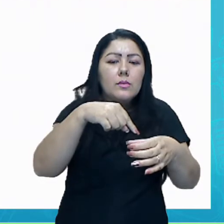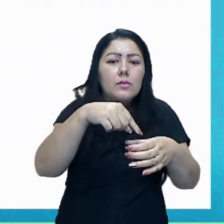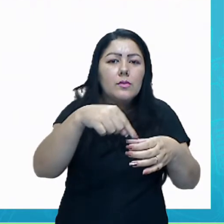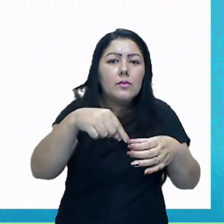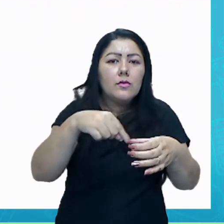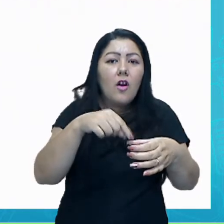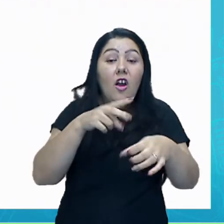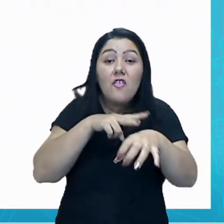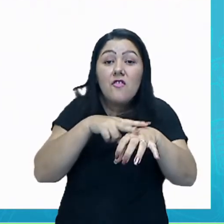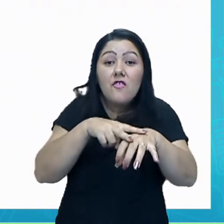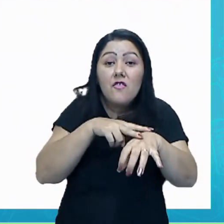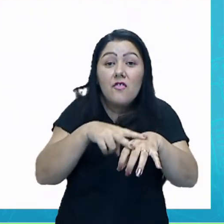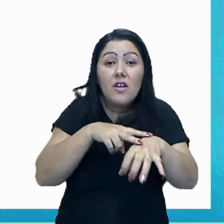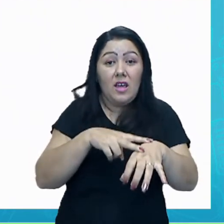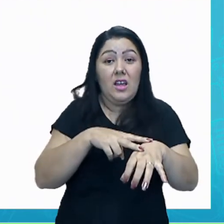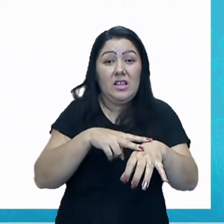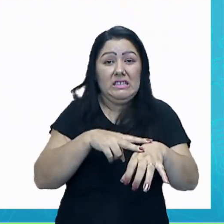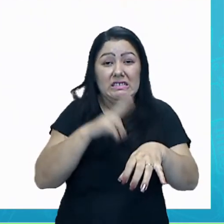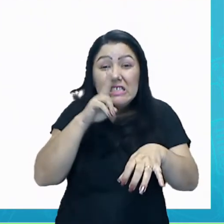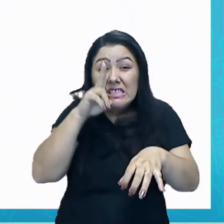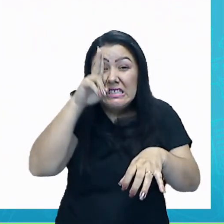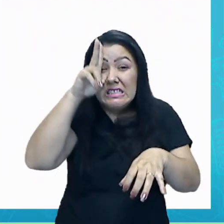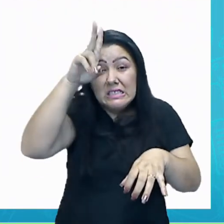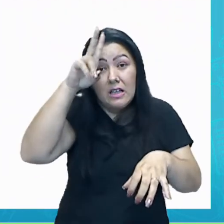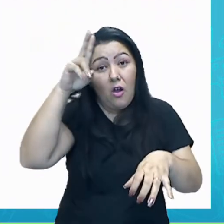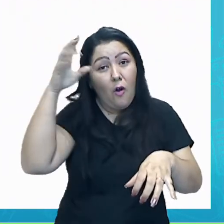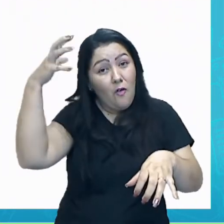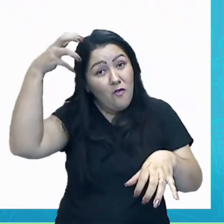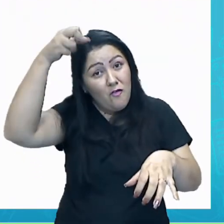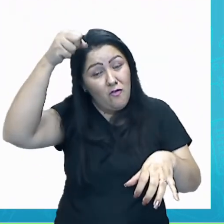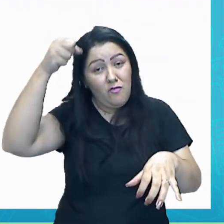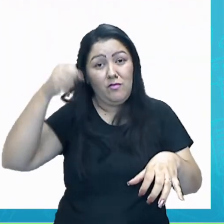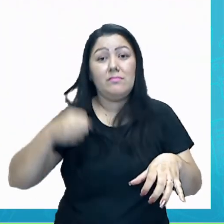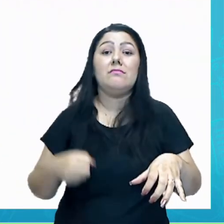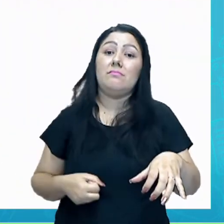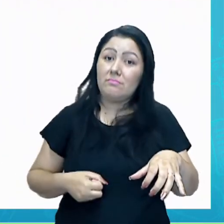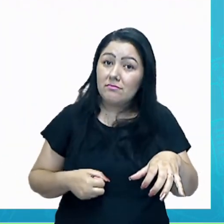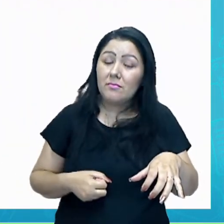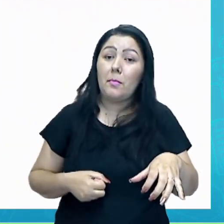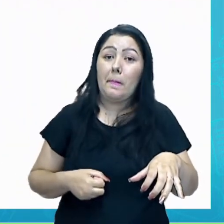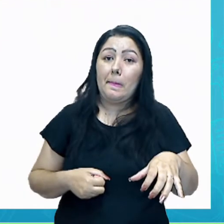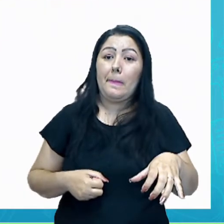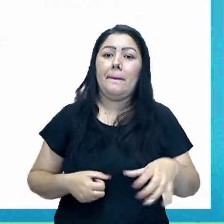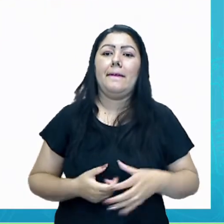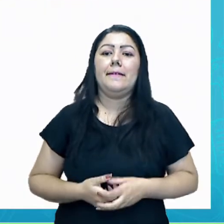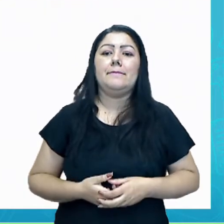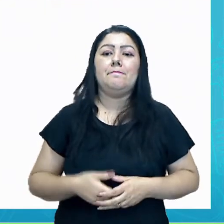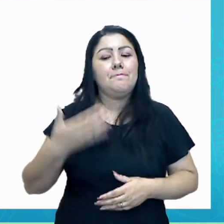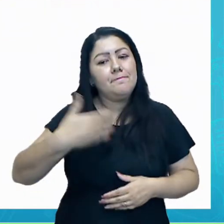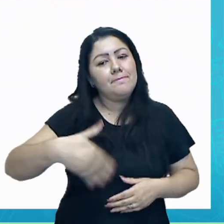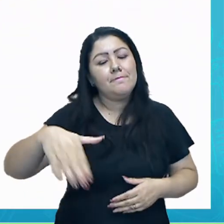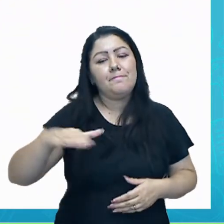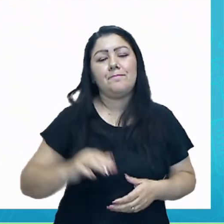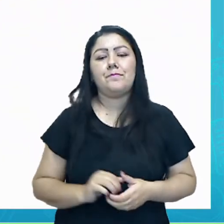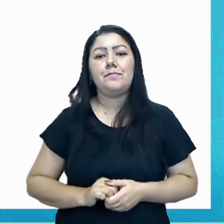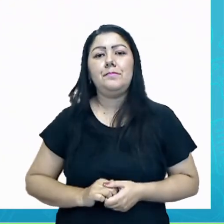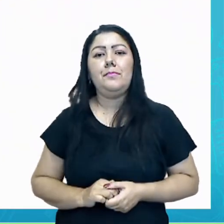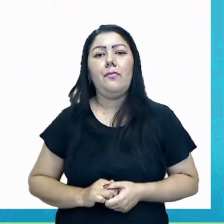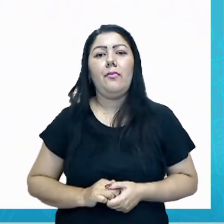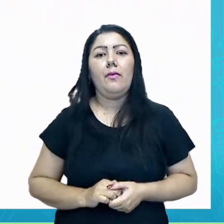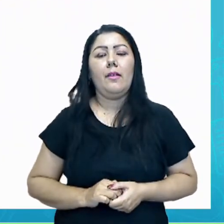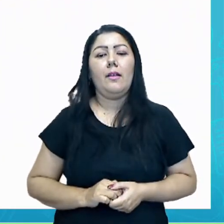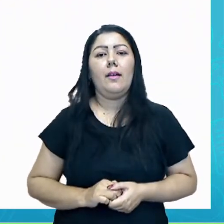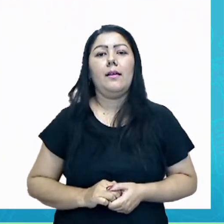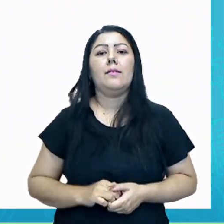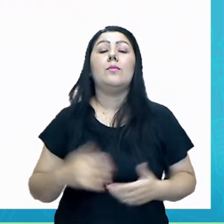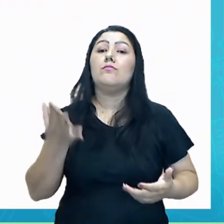Porque o azul é mais escuro. Então, assim, é uma outra tonalidade. Nós vamos ver logo aqui na frente. E, por último, nessa